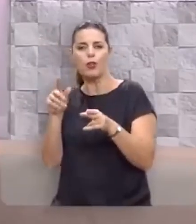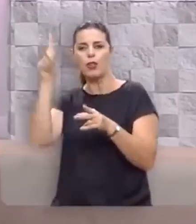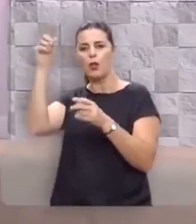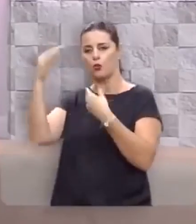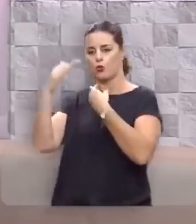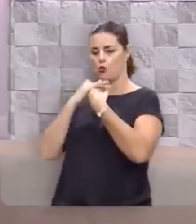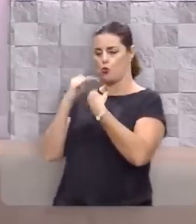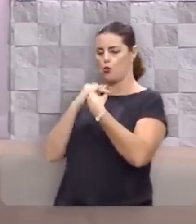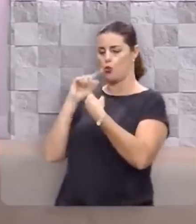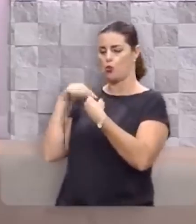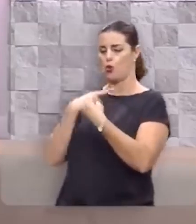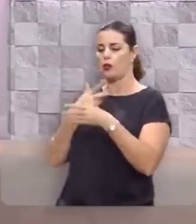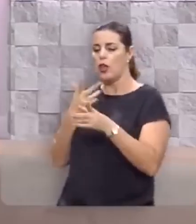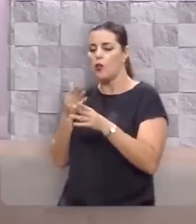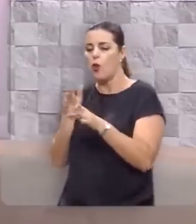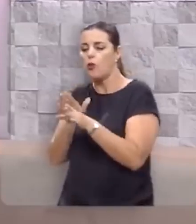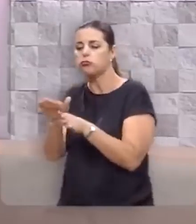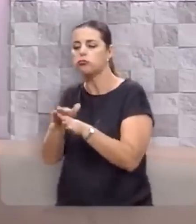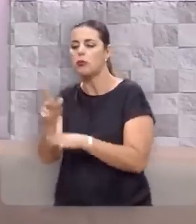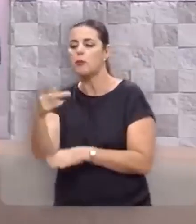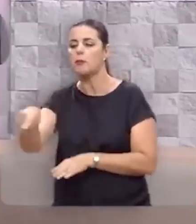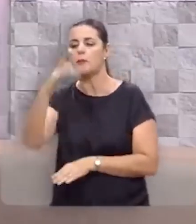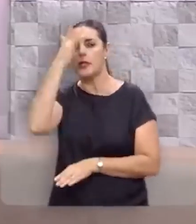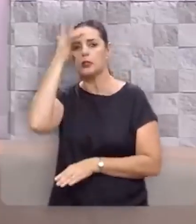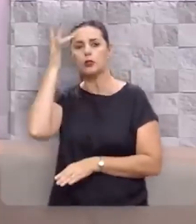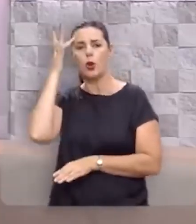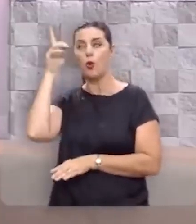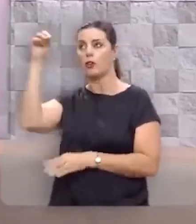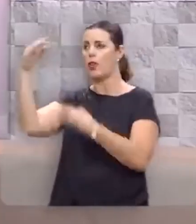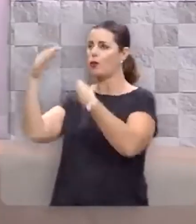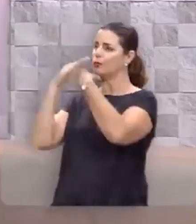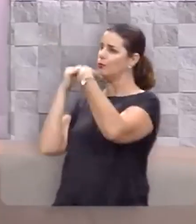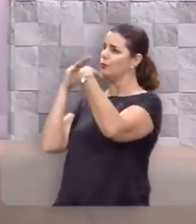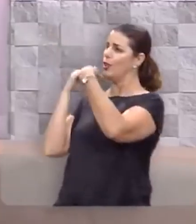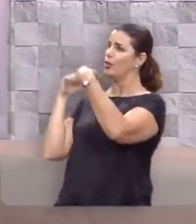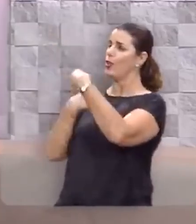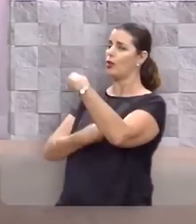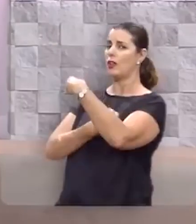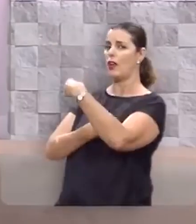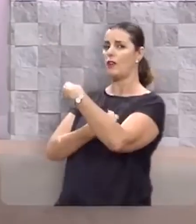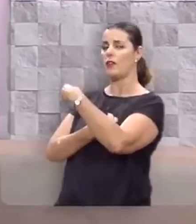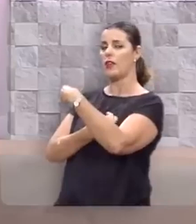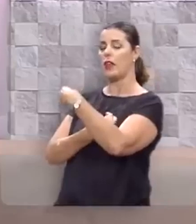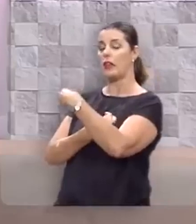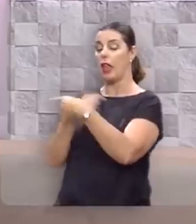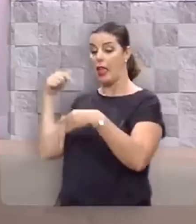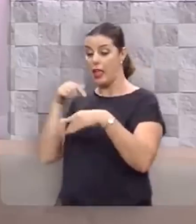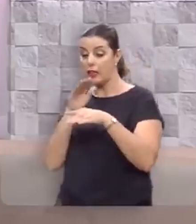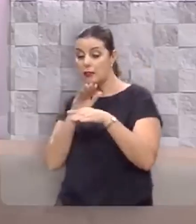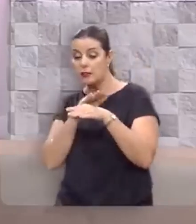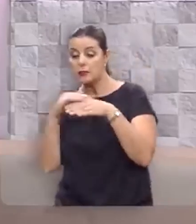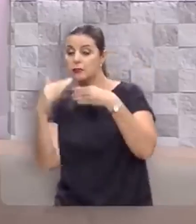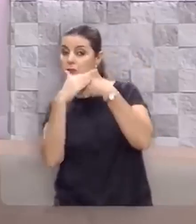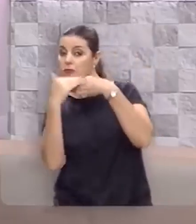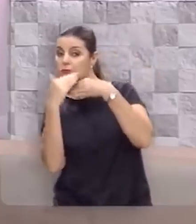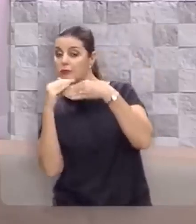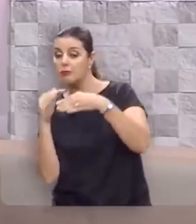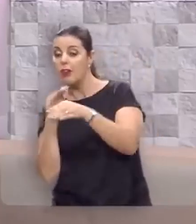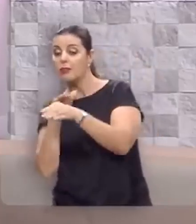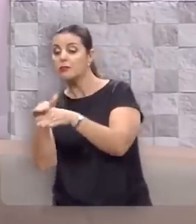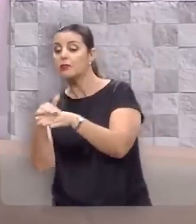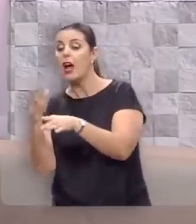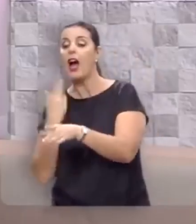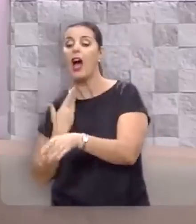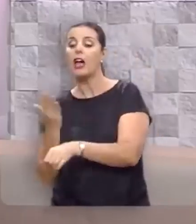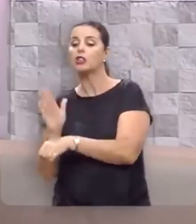por Deus. ou seja, Deus nos consola para que este consolo seja uma